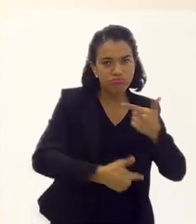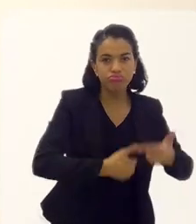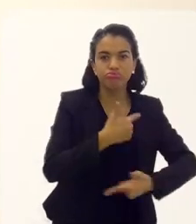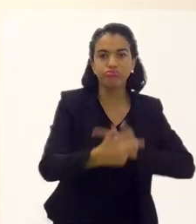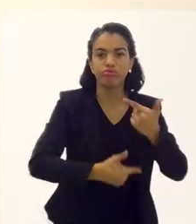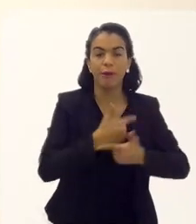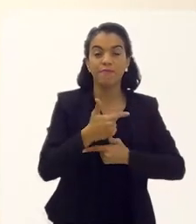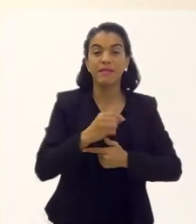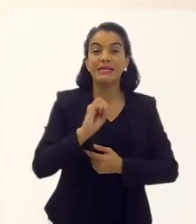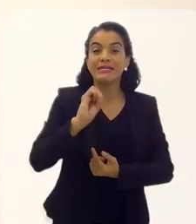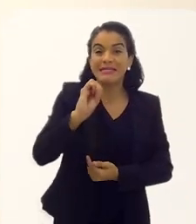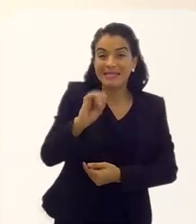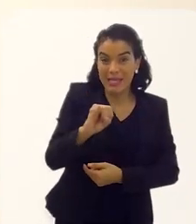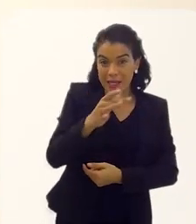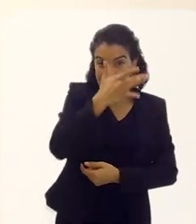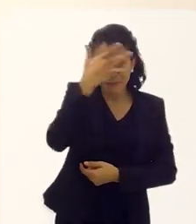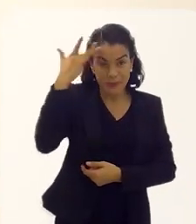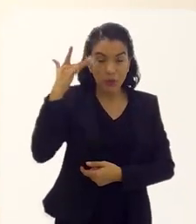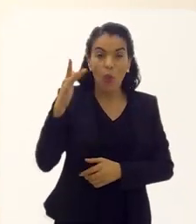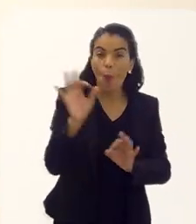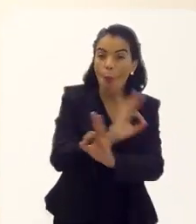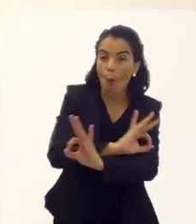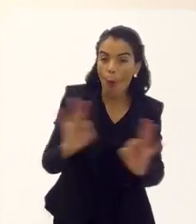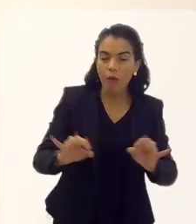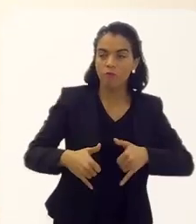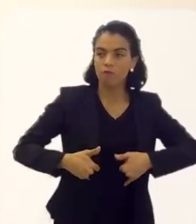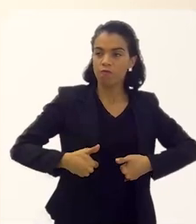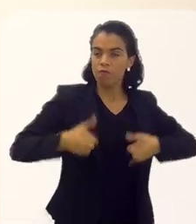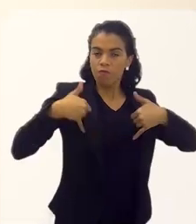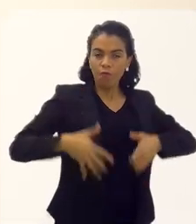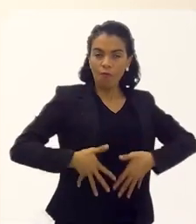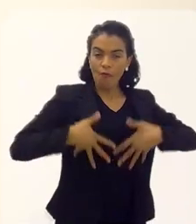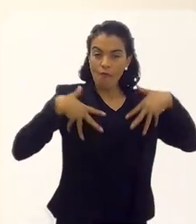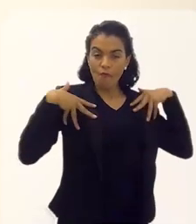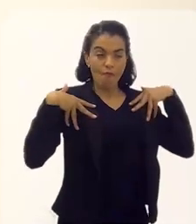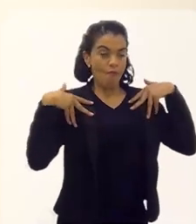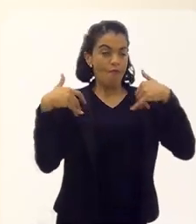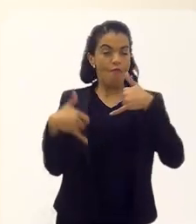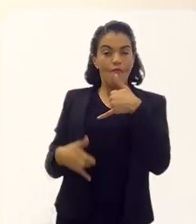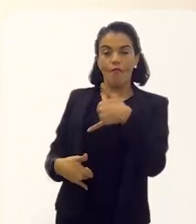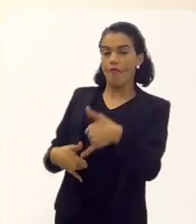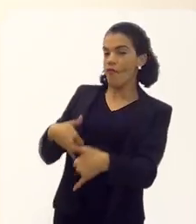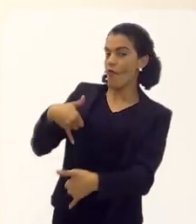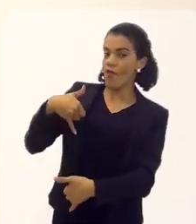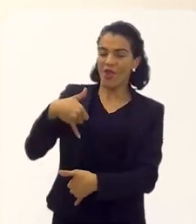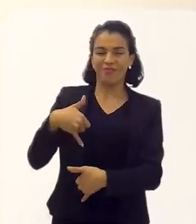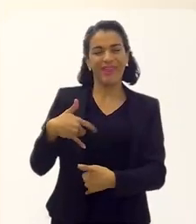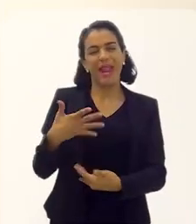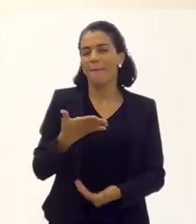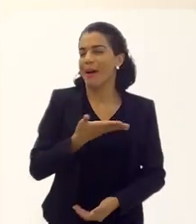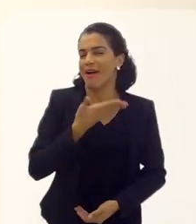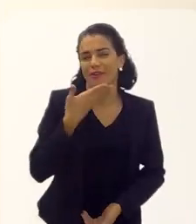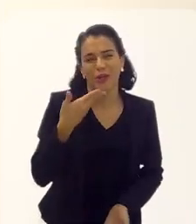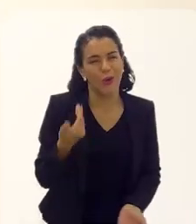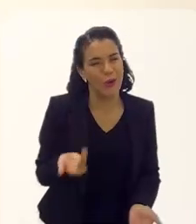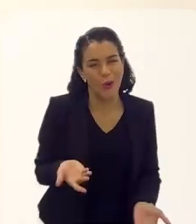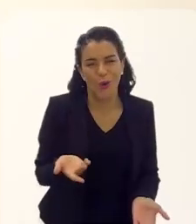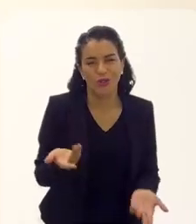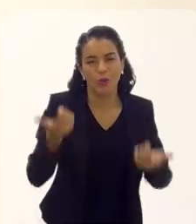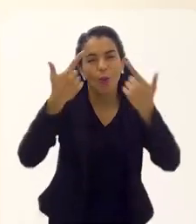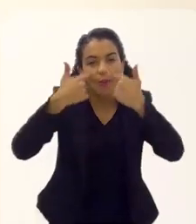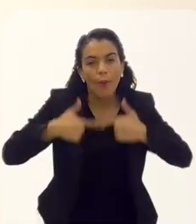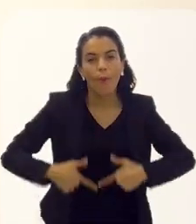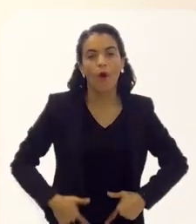é o que eu digo para você. Se não fosse a vaidade dessas pessoas, seria maravilhoso. Porque